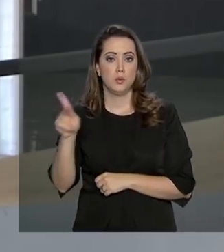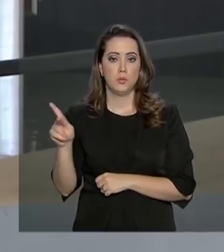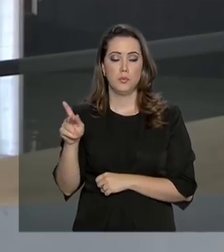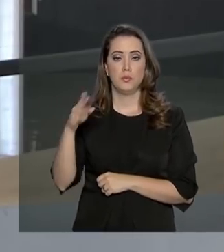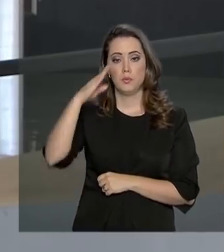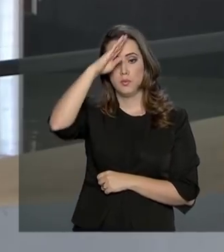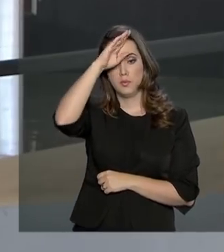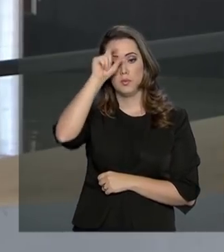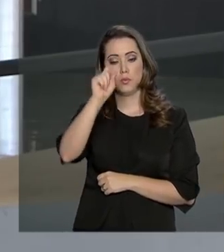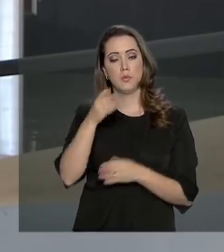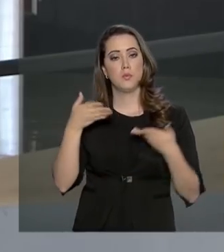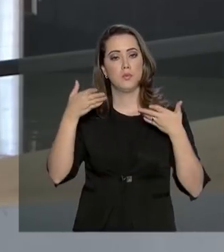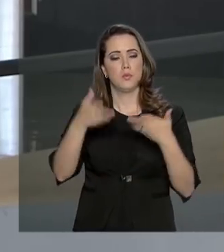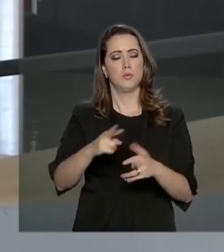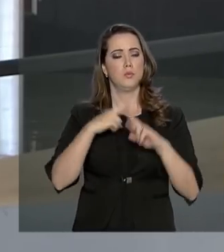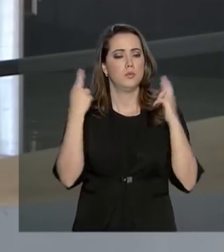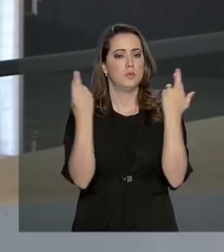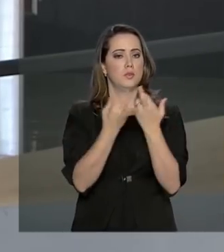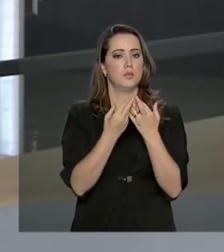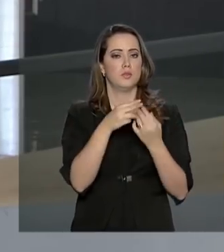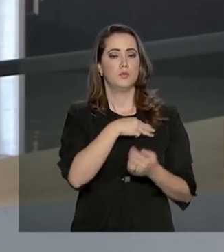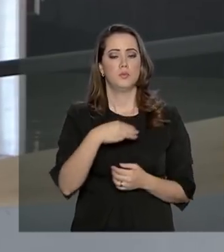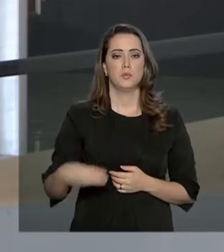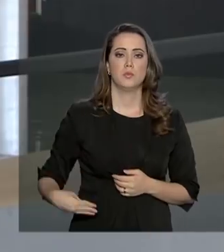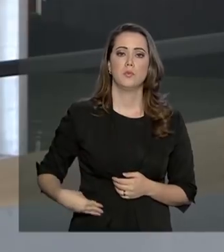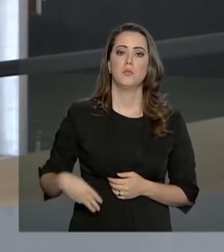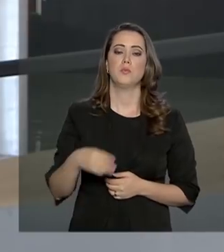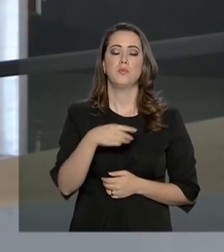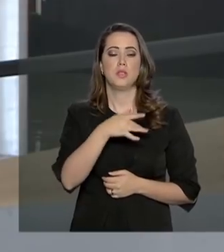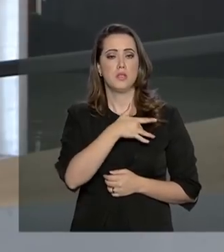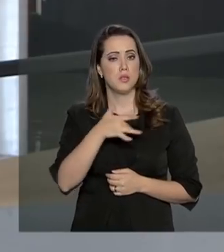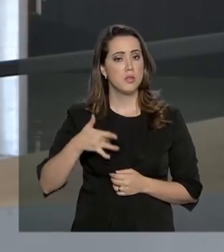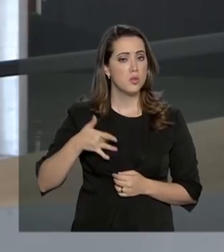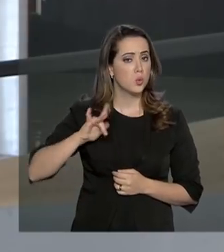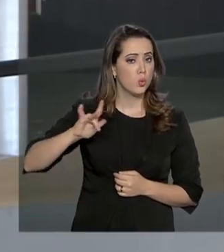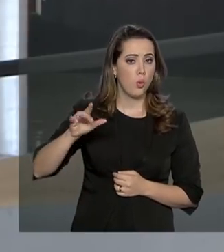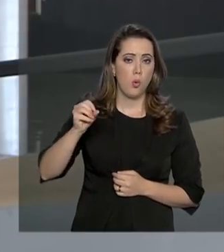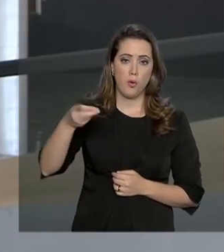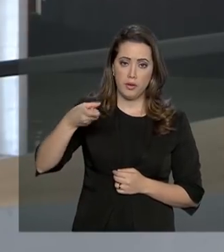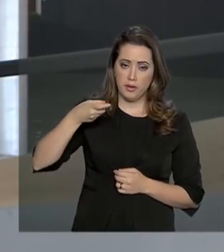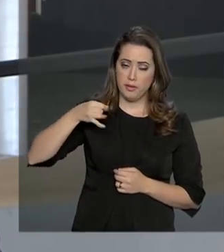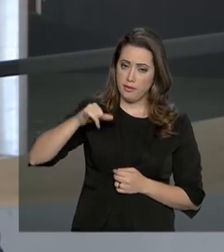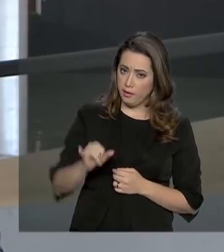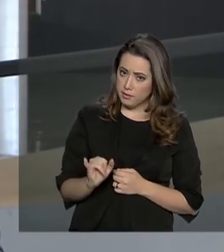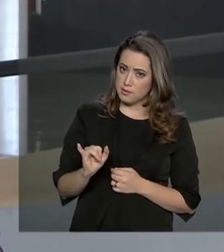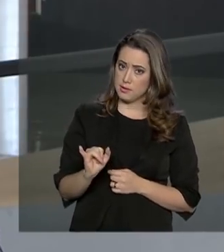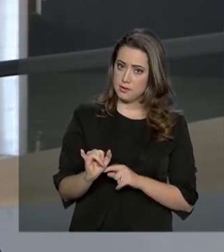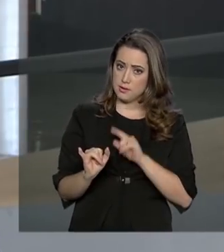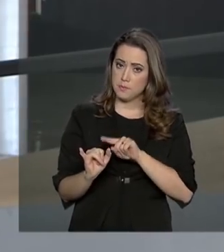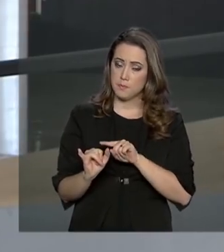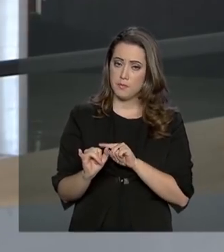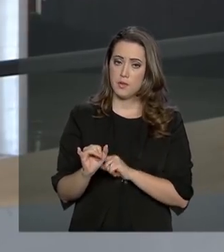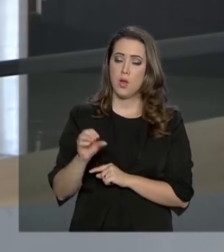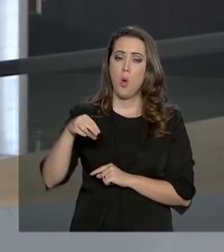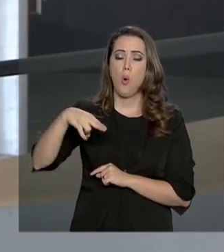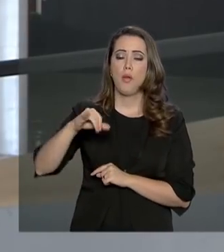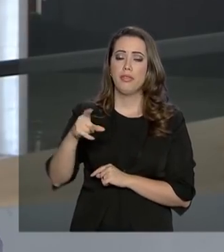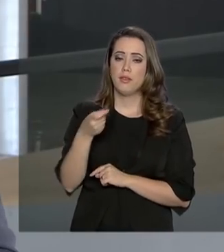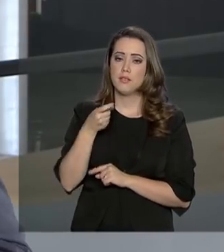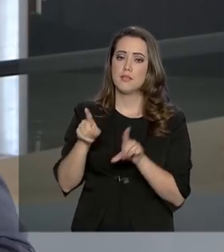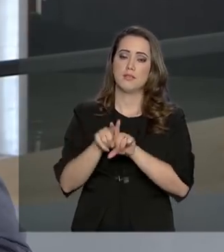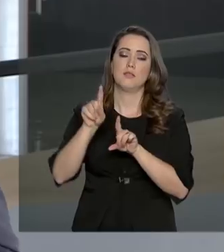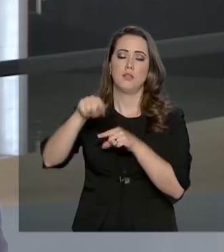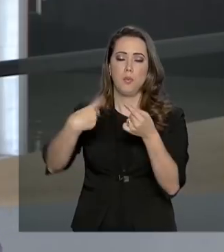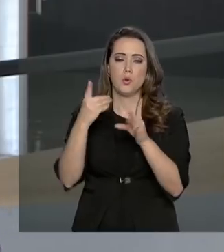Bolsonaro participou de reunião com o ministro da Casa Civil, Onyx Lorenzoni, no Palácio da Alvorada. Após o encontro, o ministro